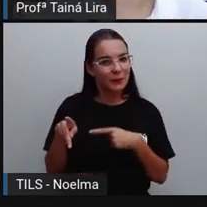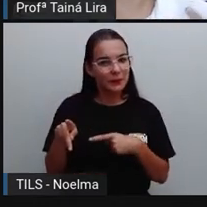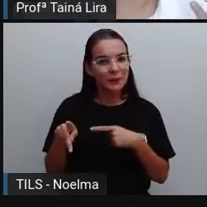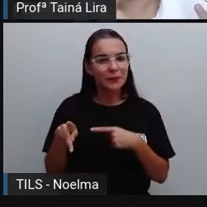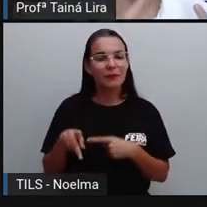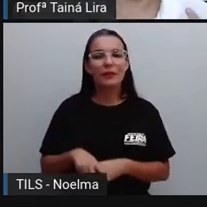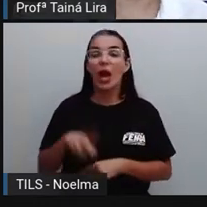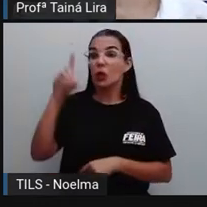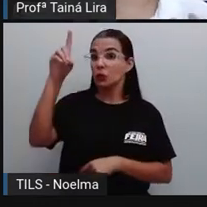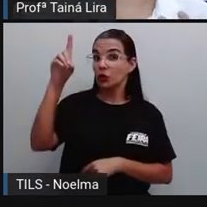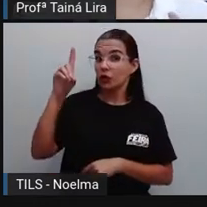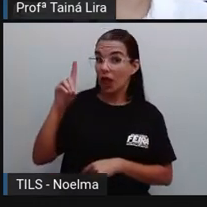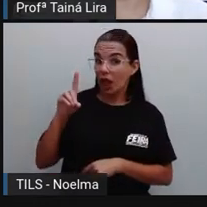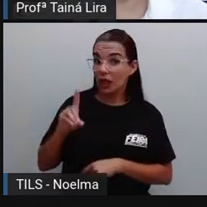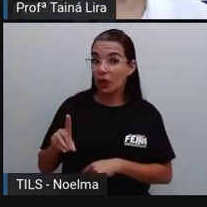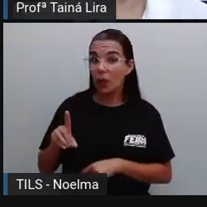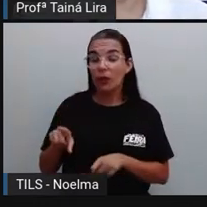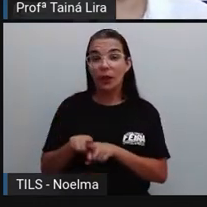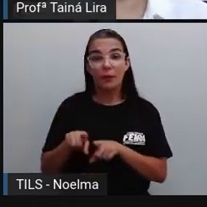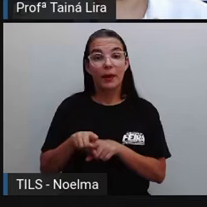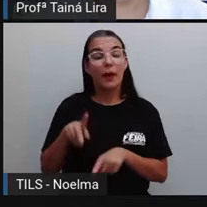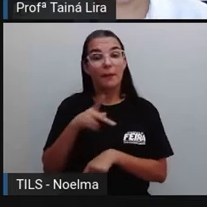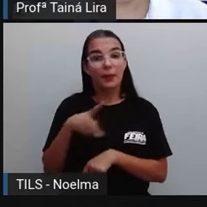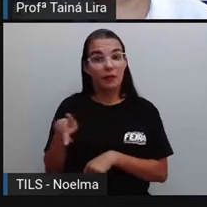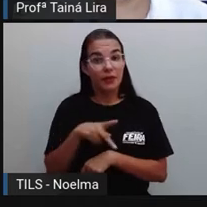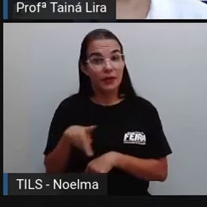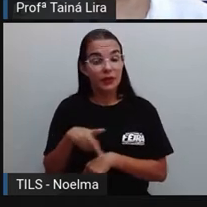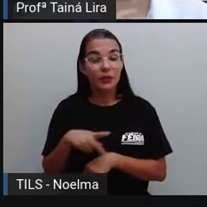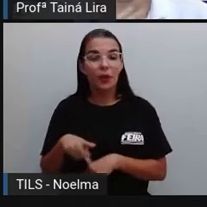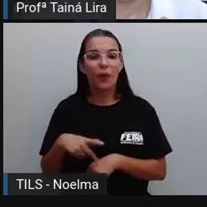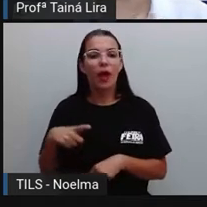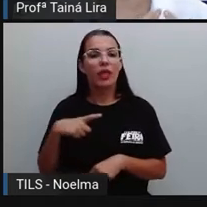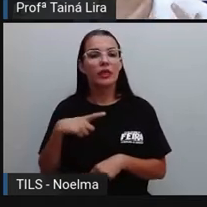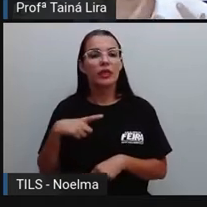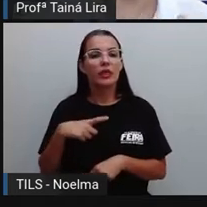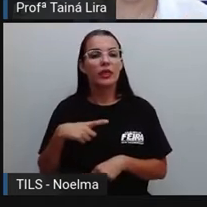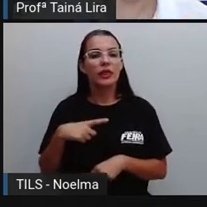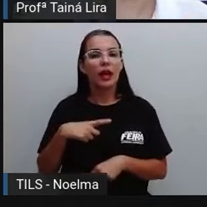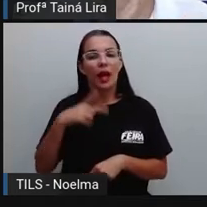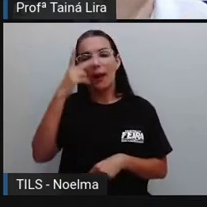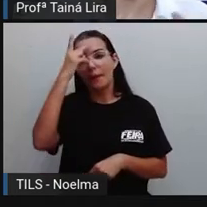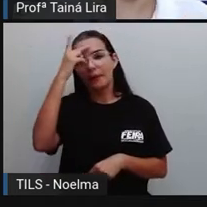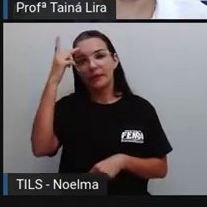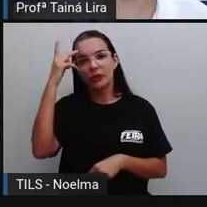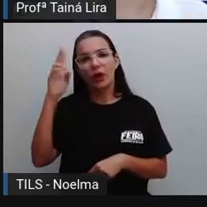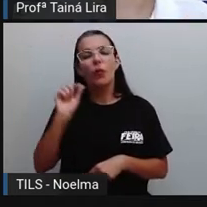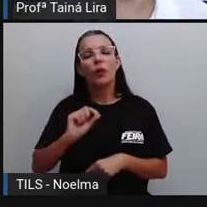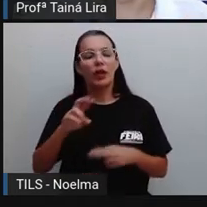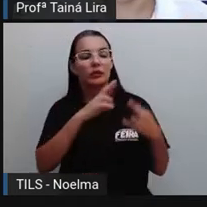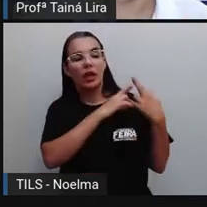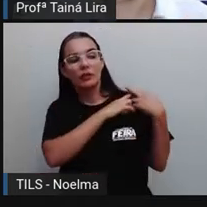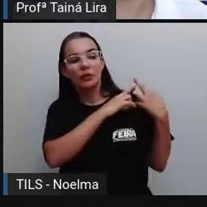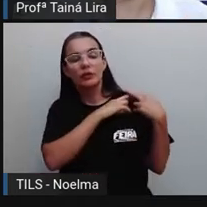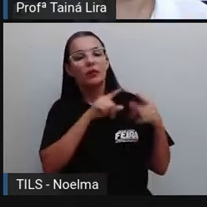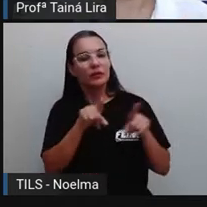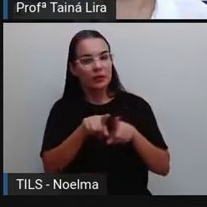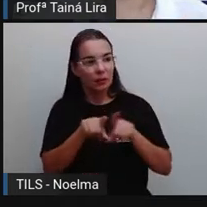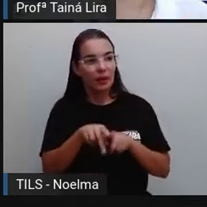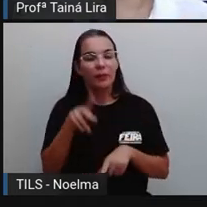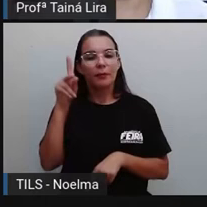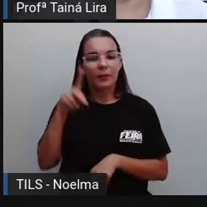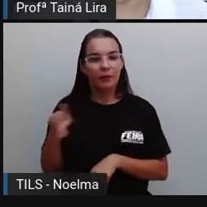o diretor, que também é professor, não é verdade? Nós temos lá as pessoas que estão na gestão que também são professores,